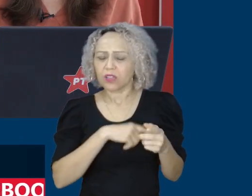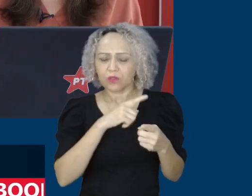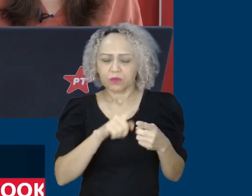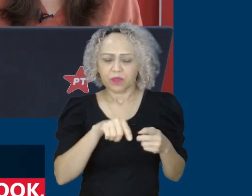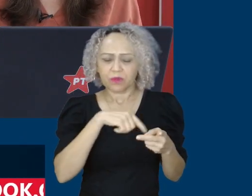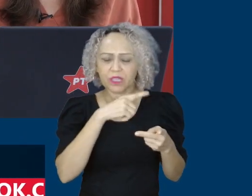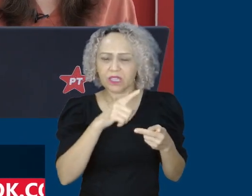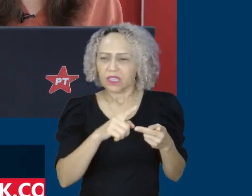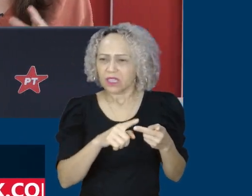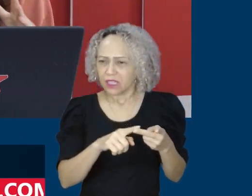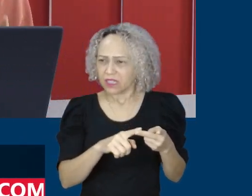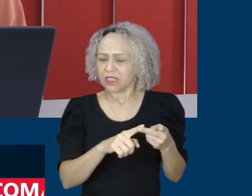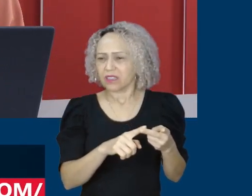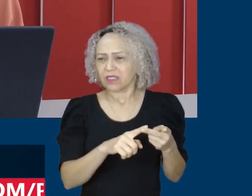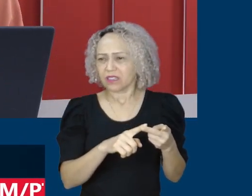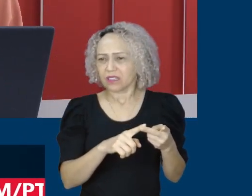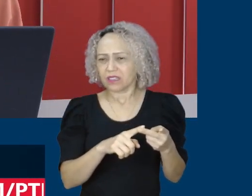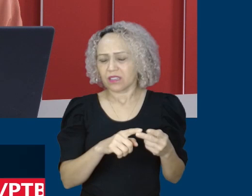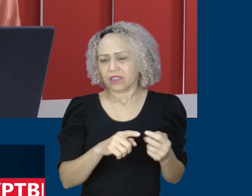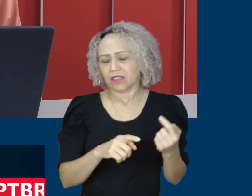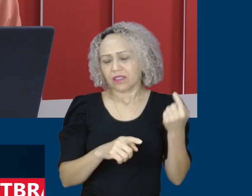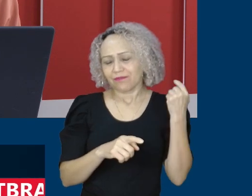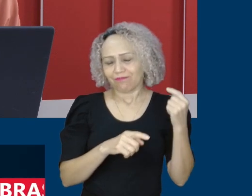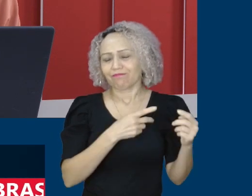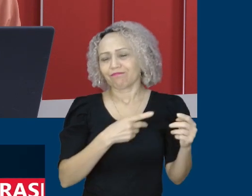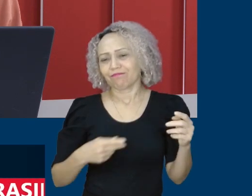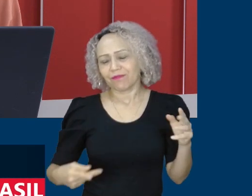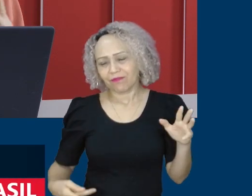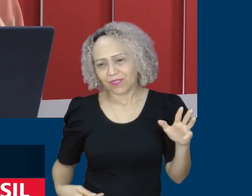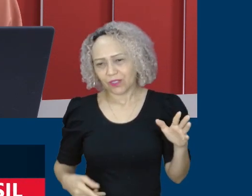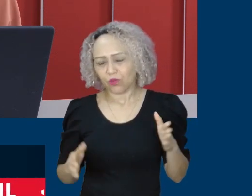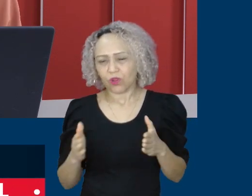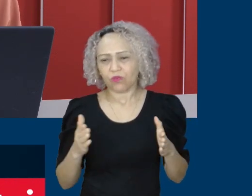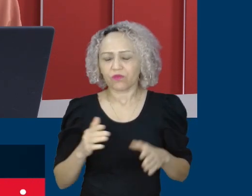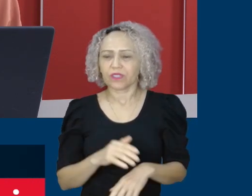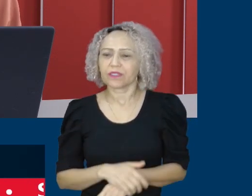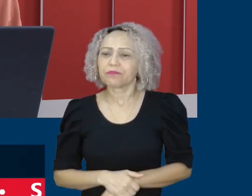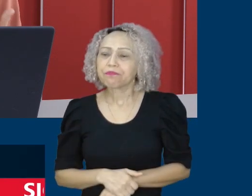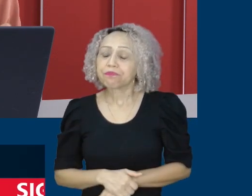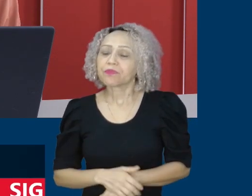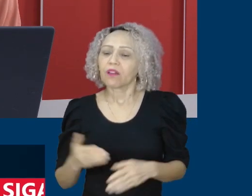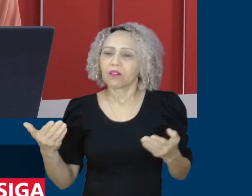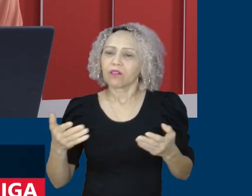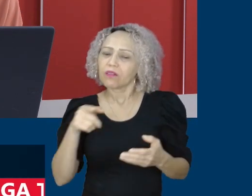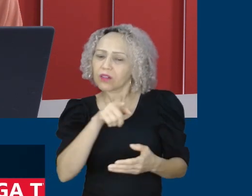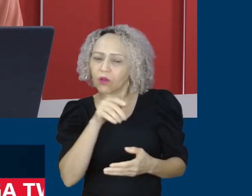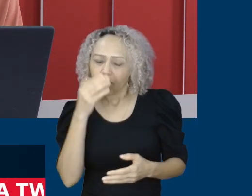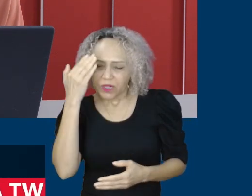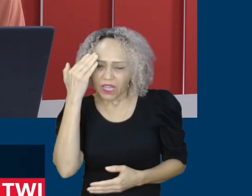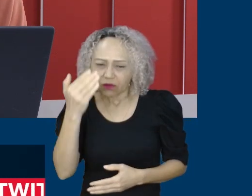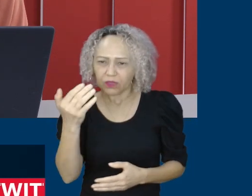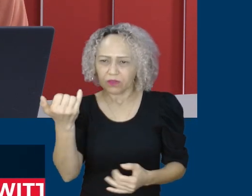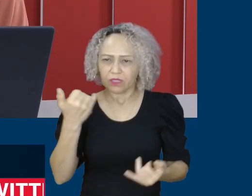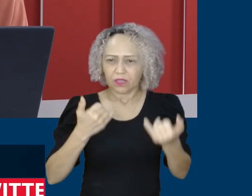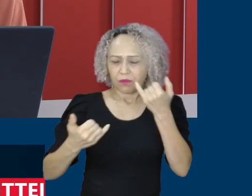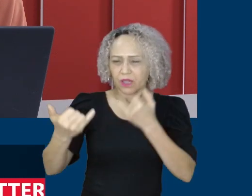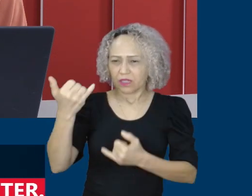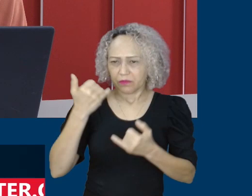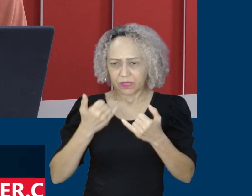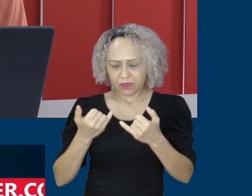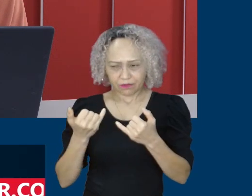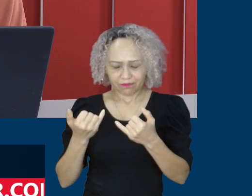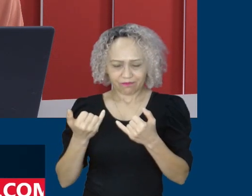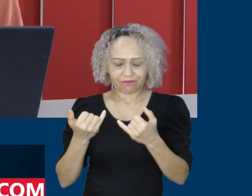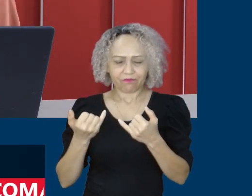no nosso especial sobre esse primeiro semestre do governo do presidente Lula trazendo essas informações, agradeço muito sua participação aqui Quero terminar, se